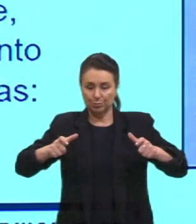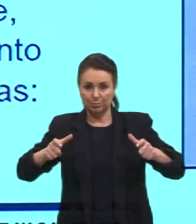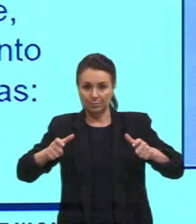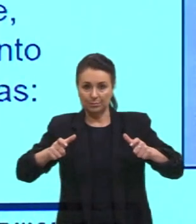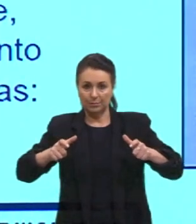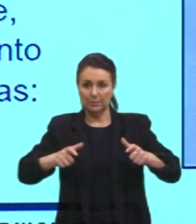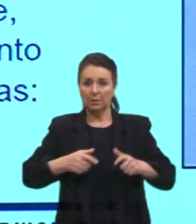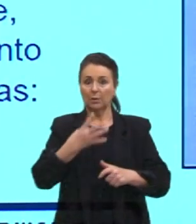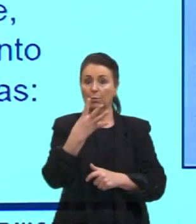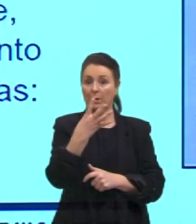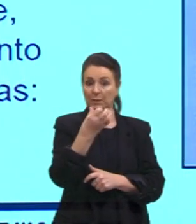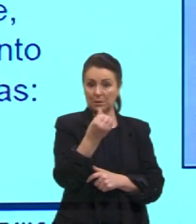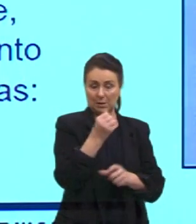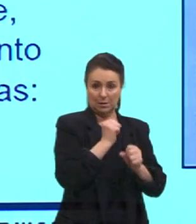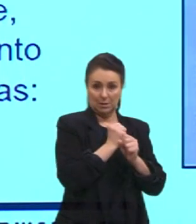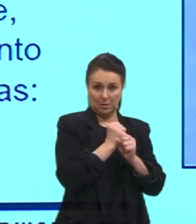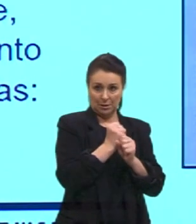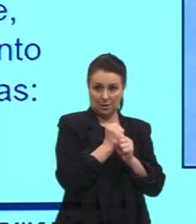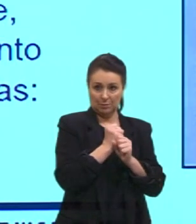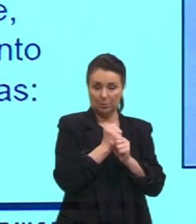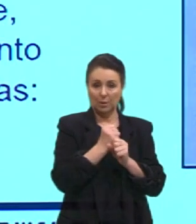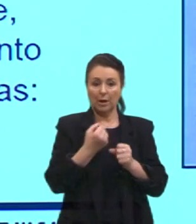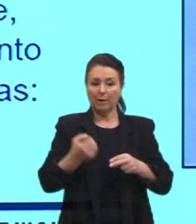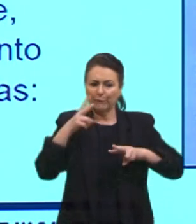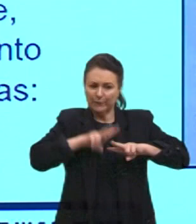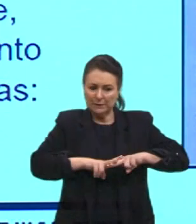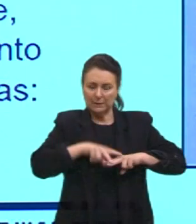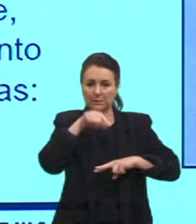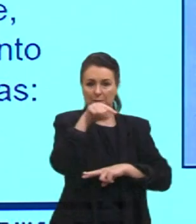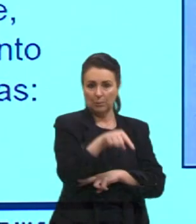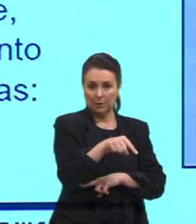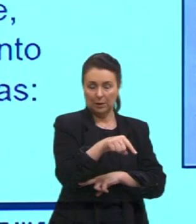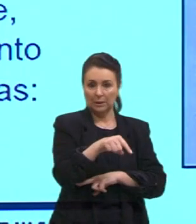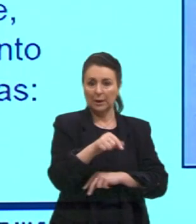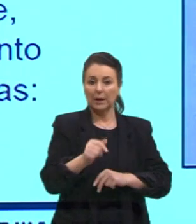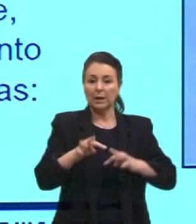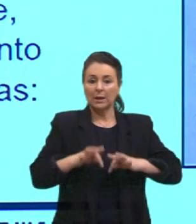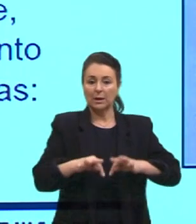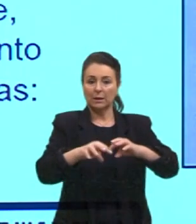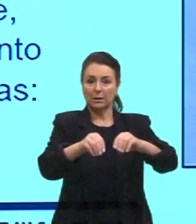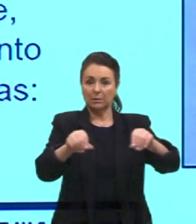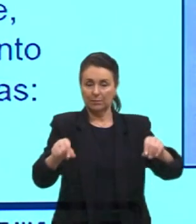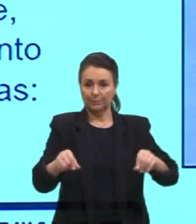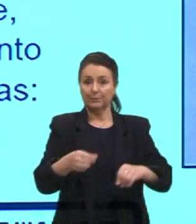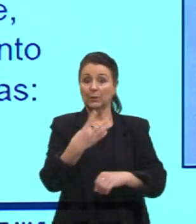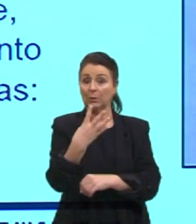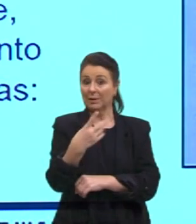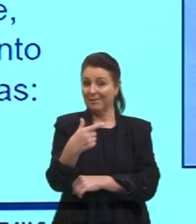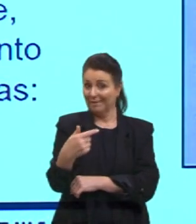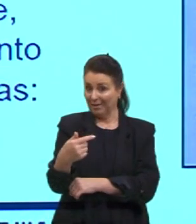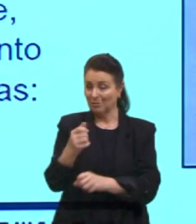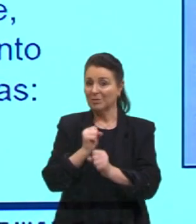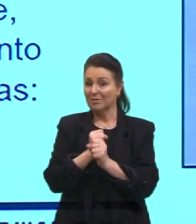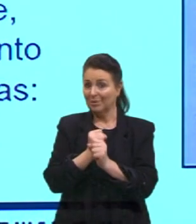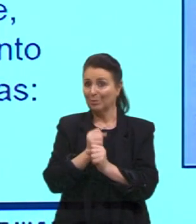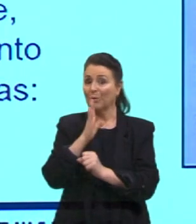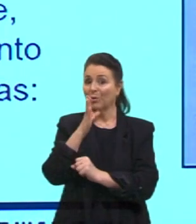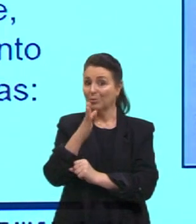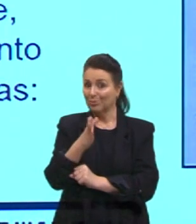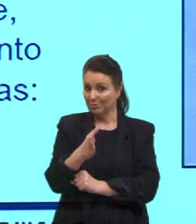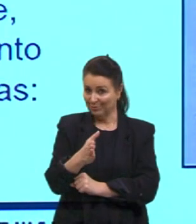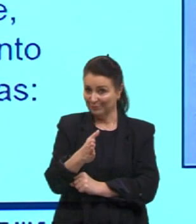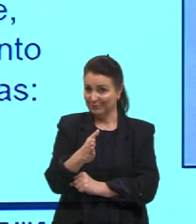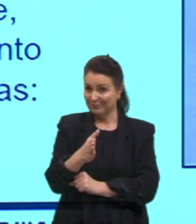46 nós temos a fixação desse, desse território aí. Já em 47, ó, ele já, com,